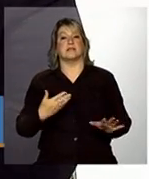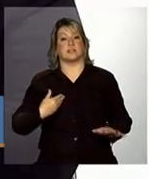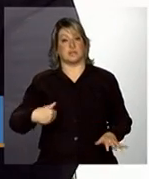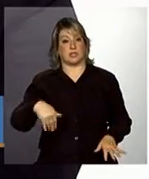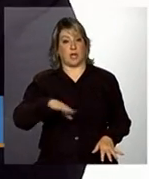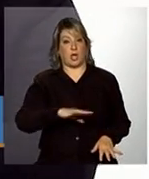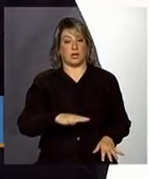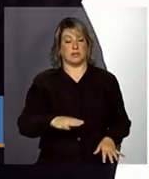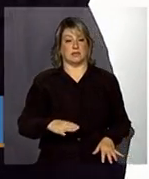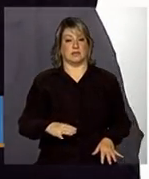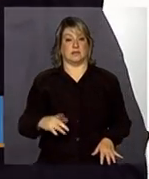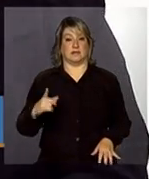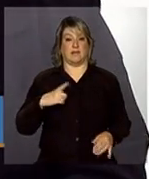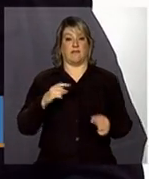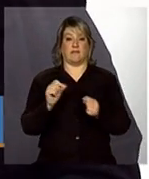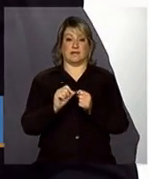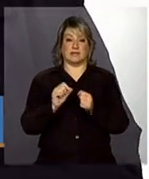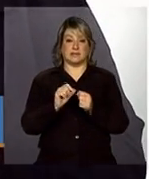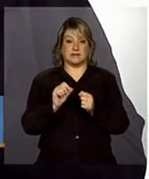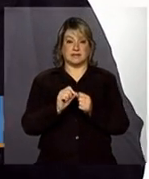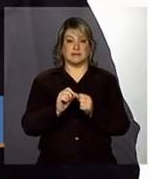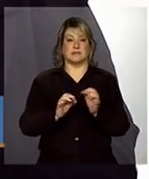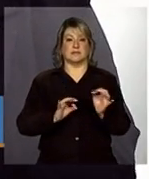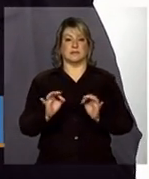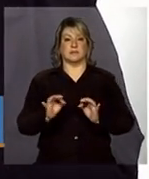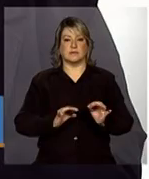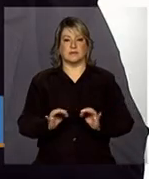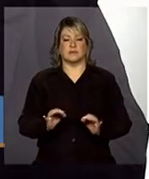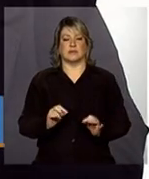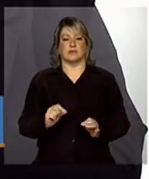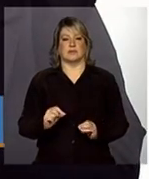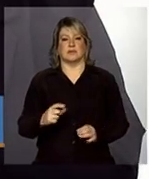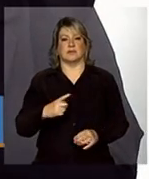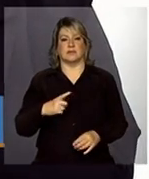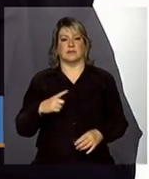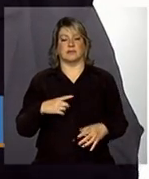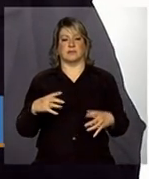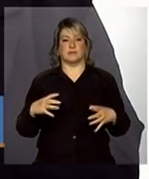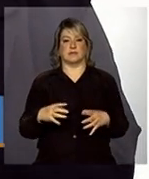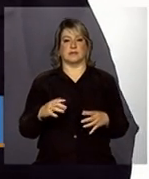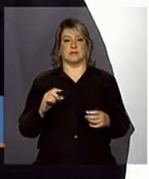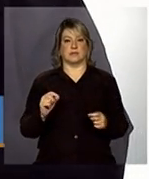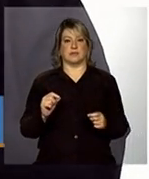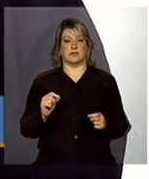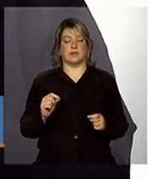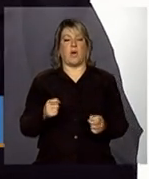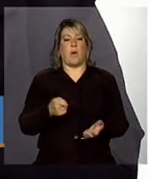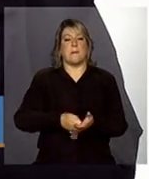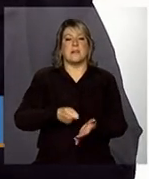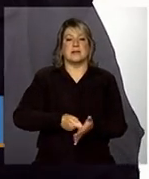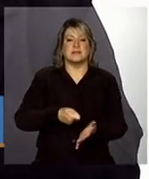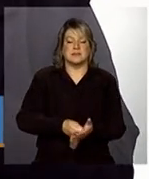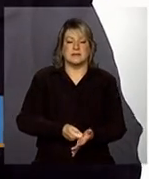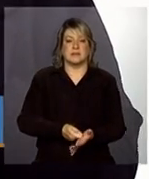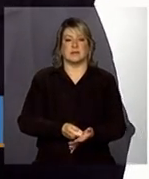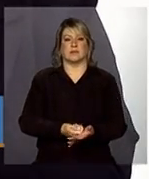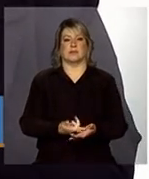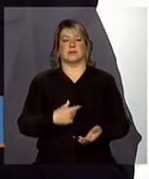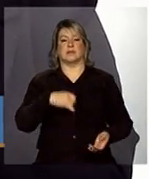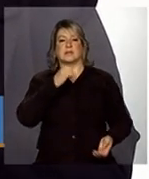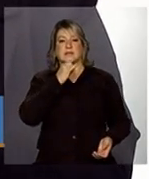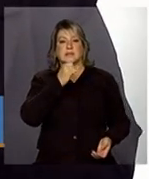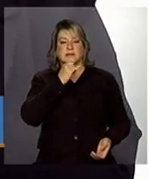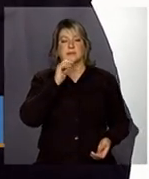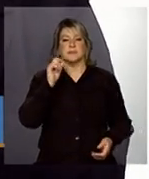instituindo um mecanismo concreto de vinculação, de obrigatoriedade, vamos dizer assim, da